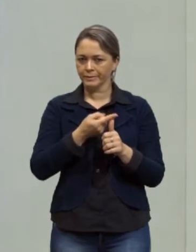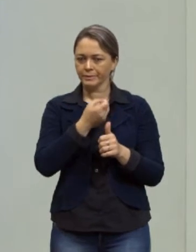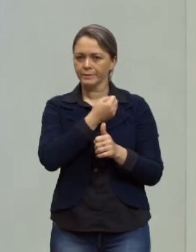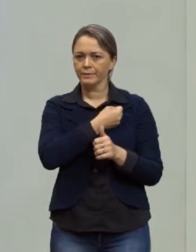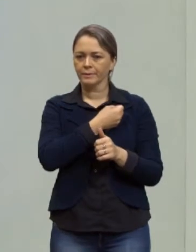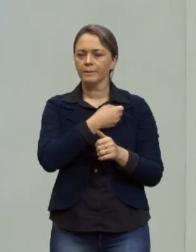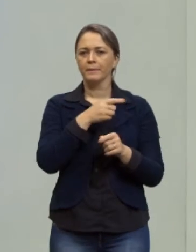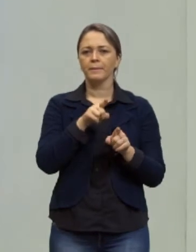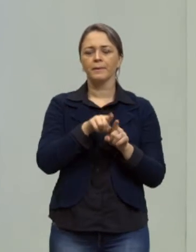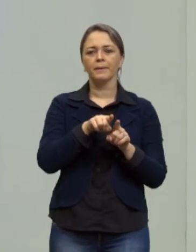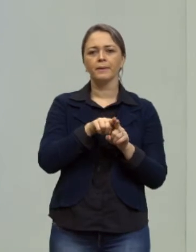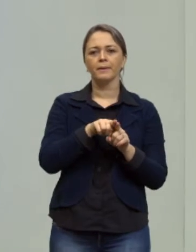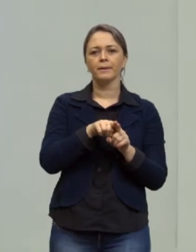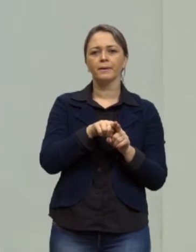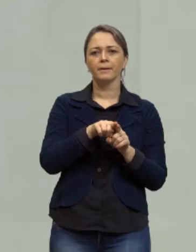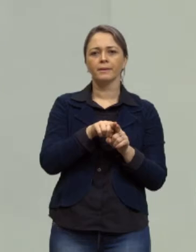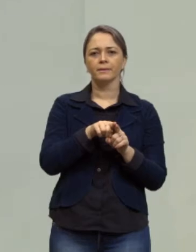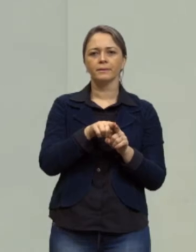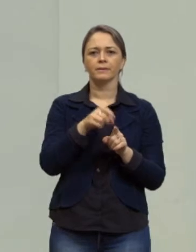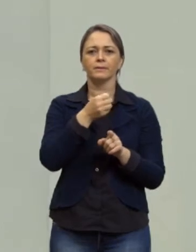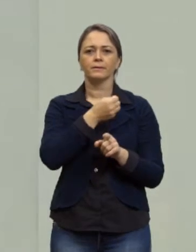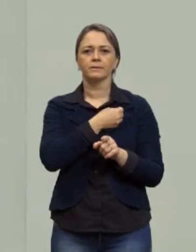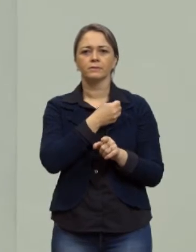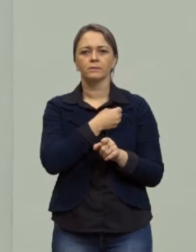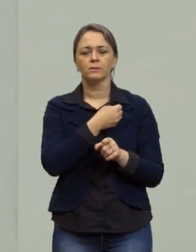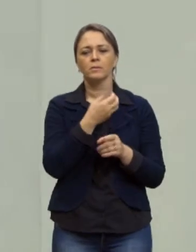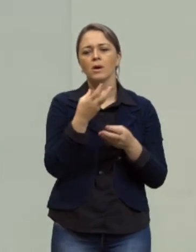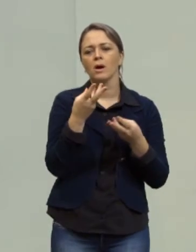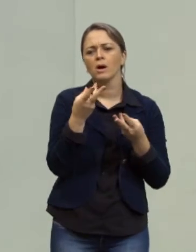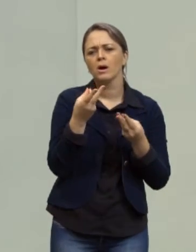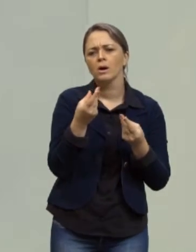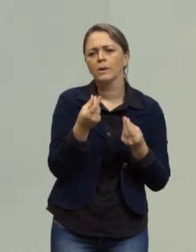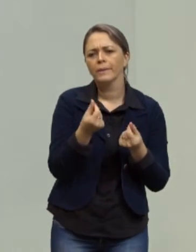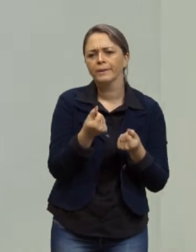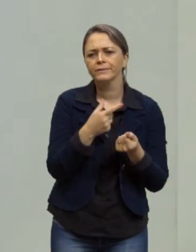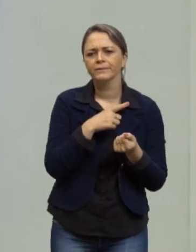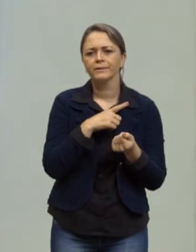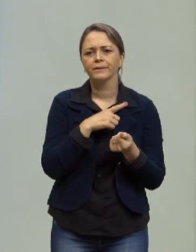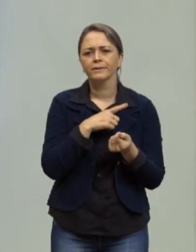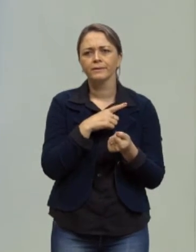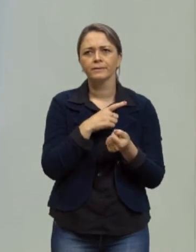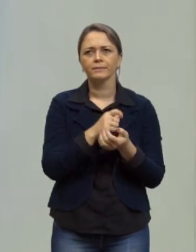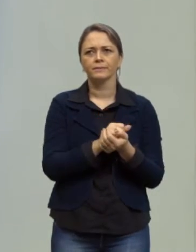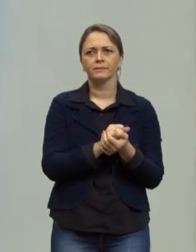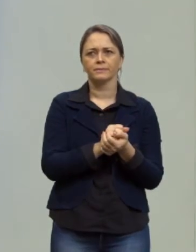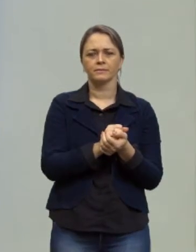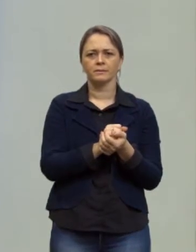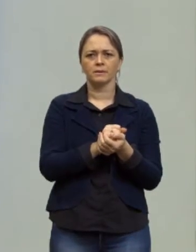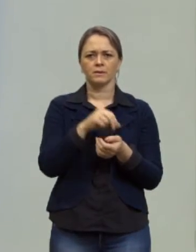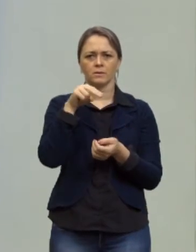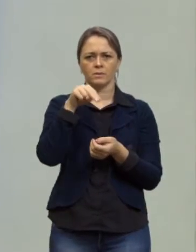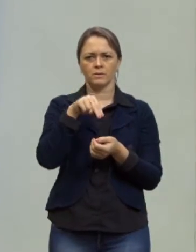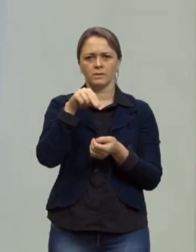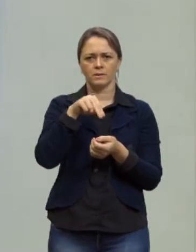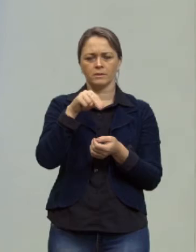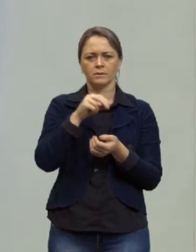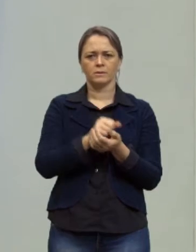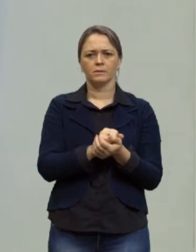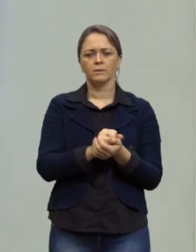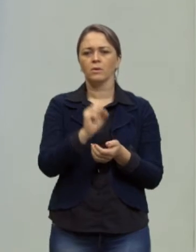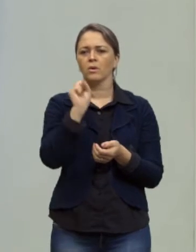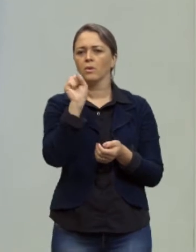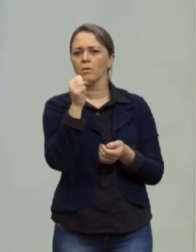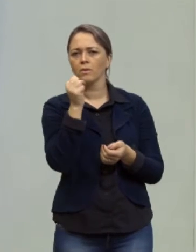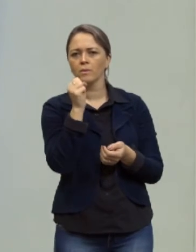nós conhecemos o número de termos quem é o número de termos? O número de termos é o N então é oito